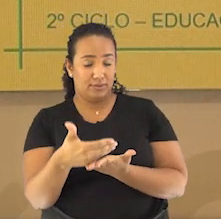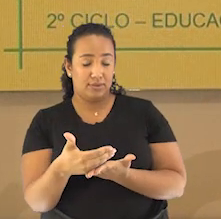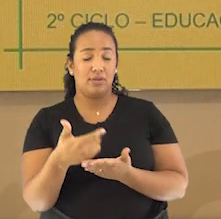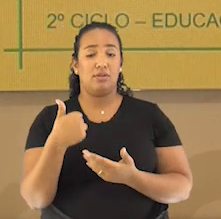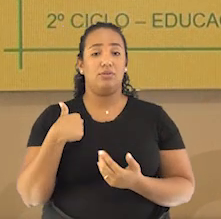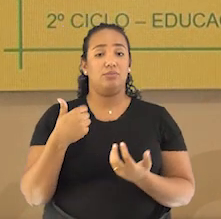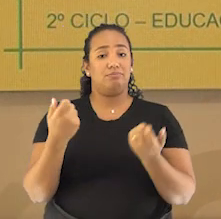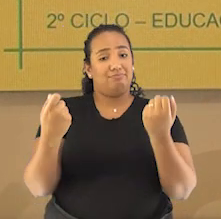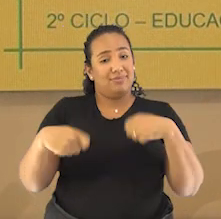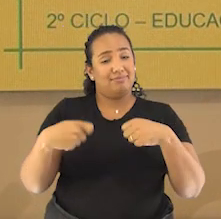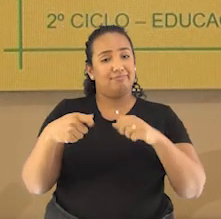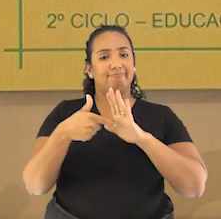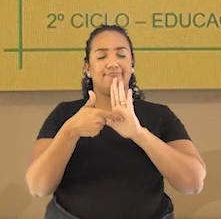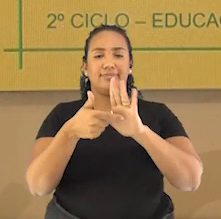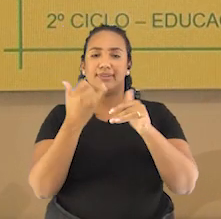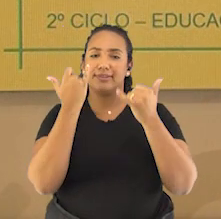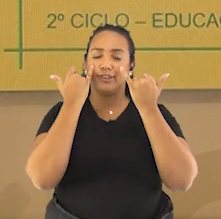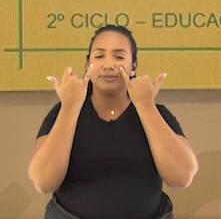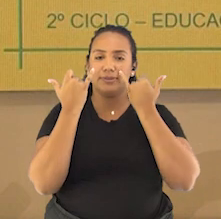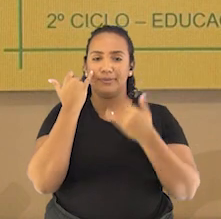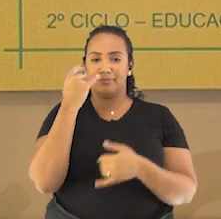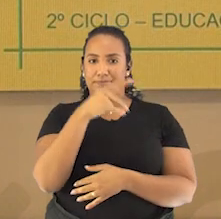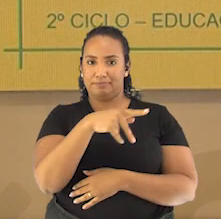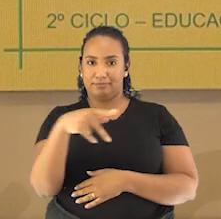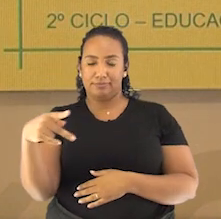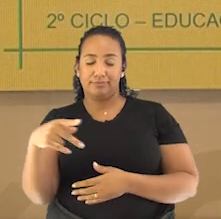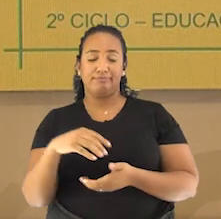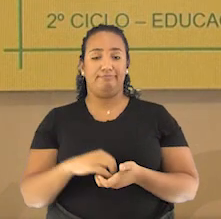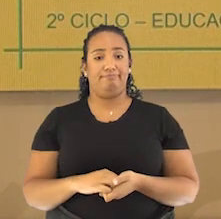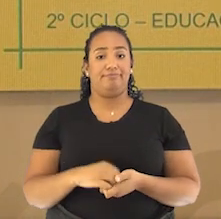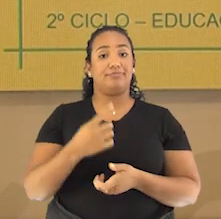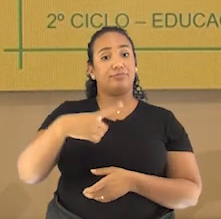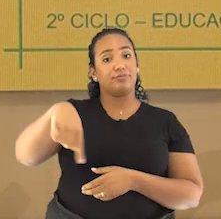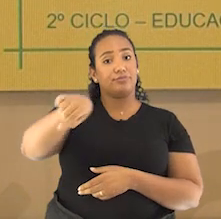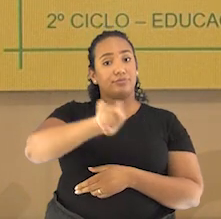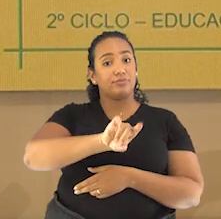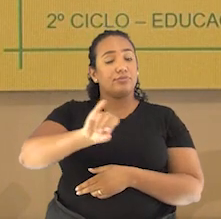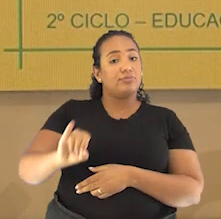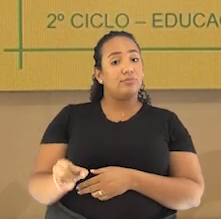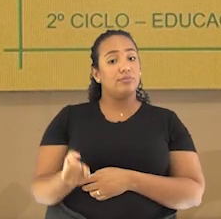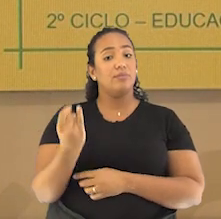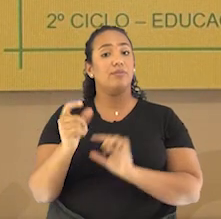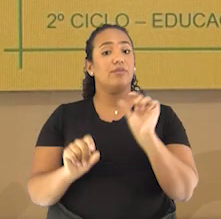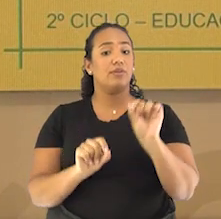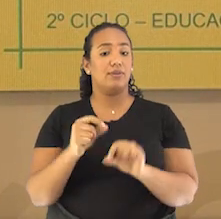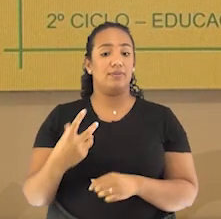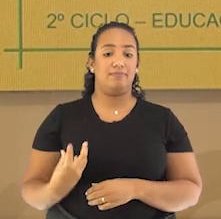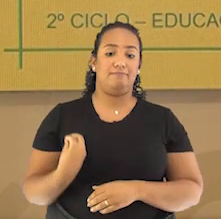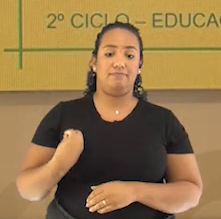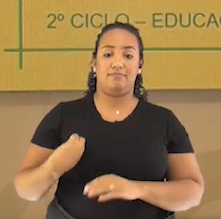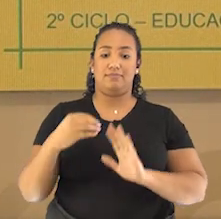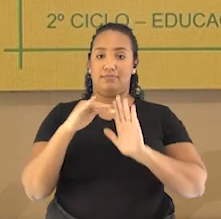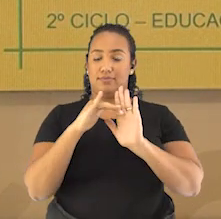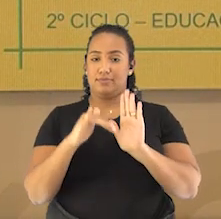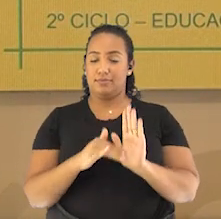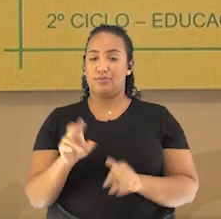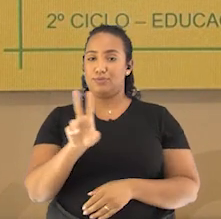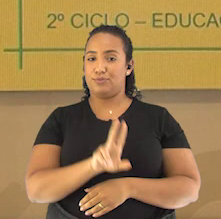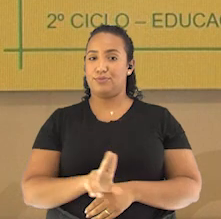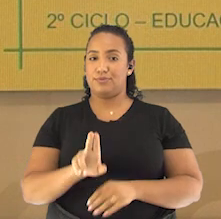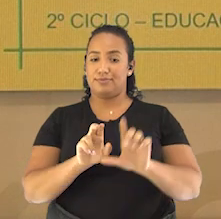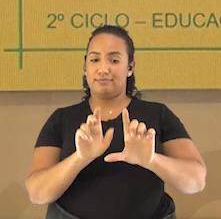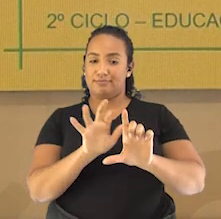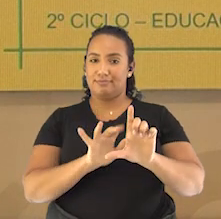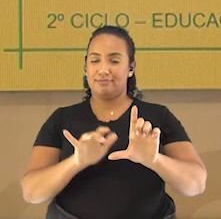eu preciso passar algumas informações. Enquanto isso, você pode aproveitar para marcar sua presença usando o QR Code que